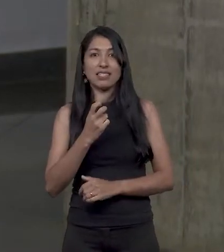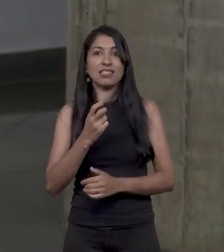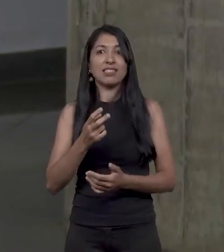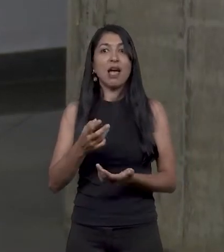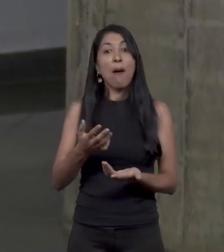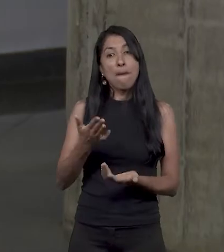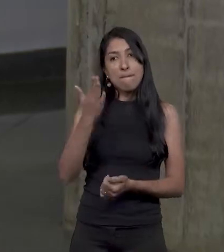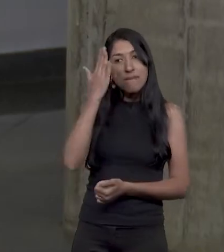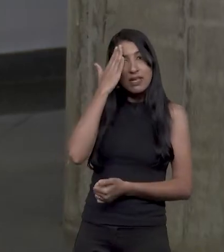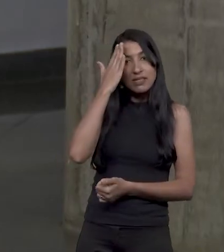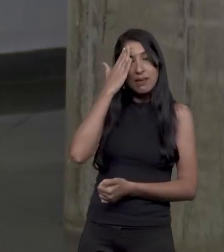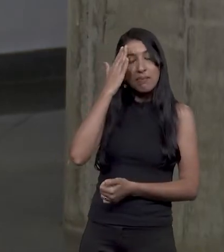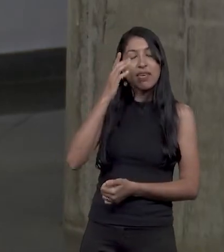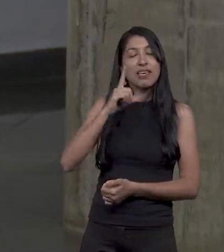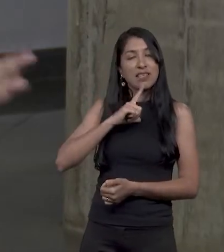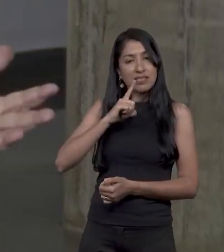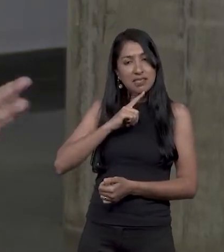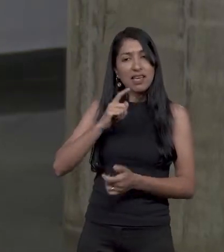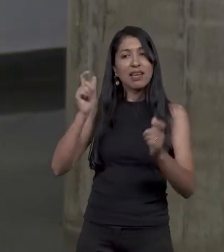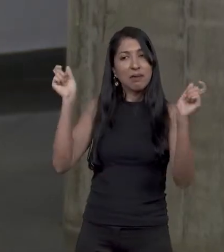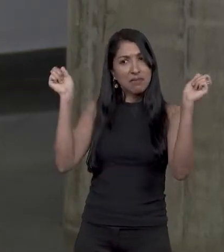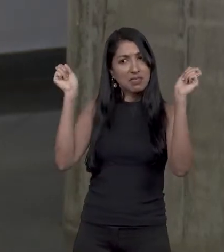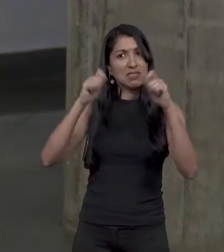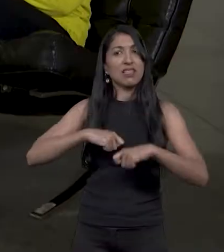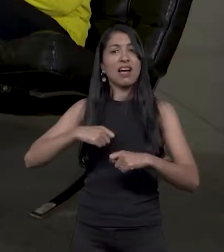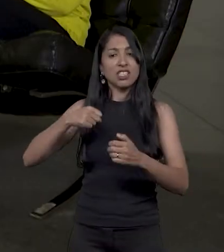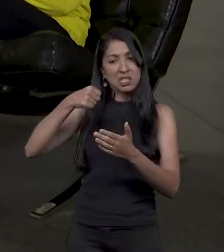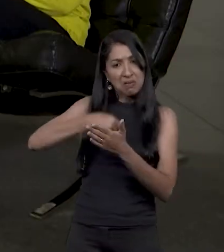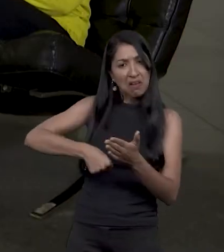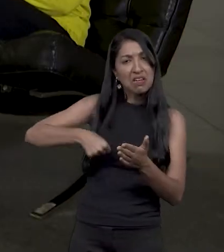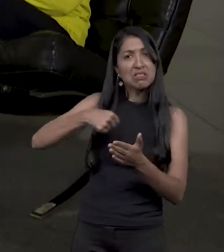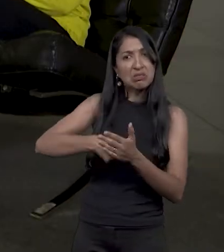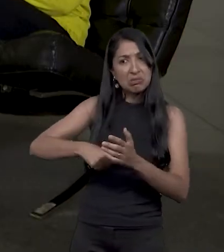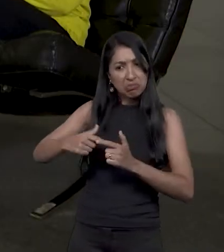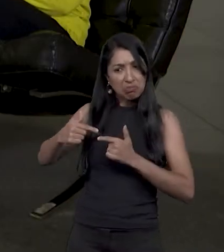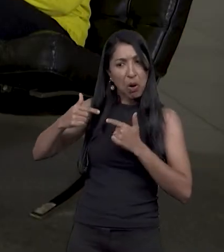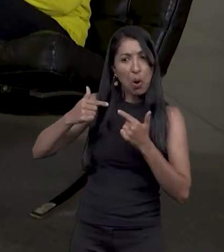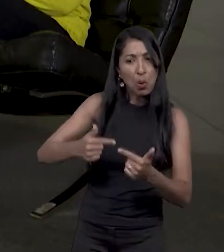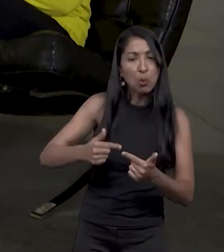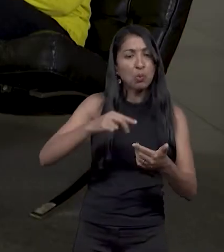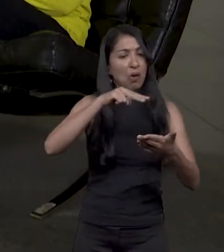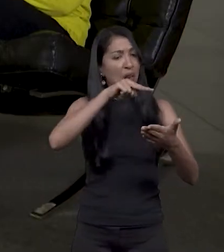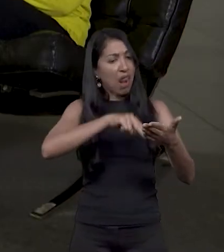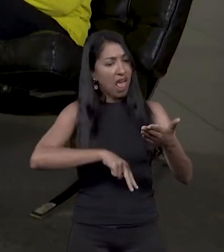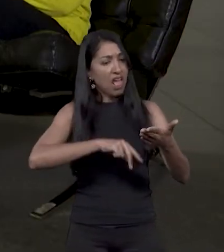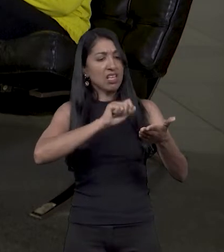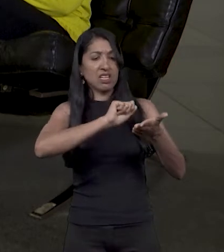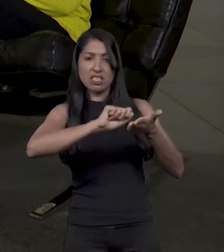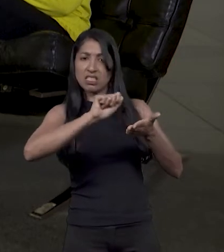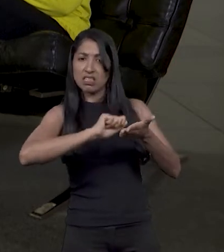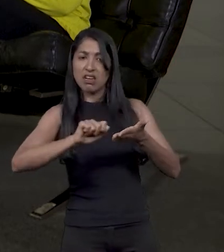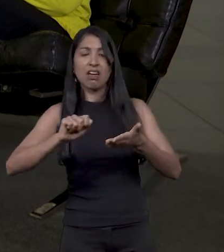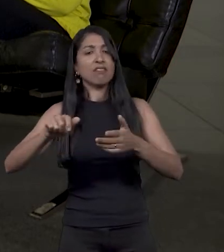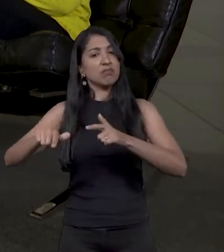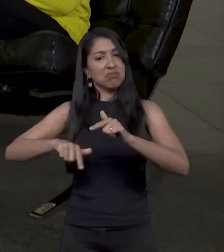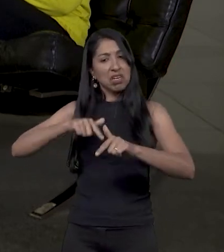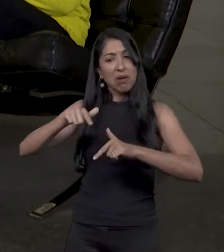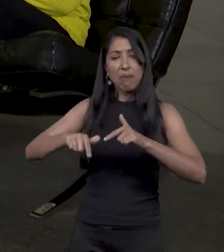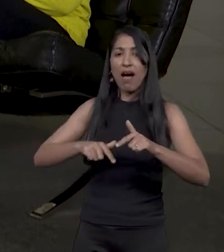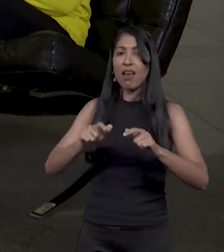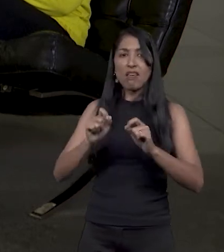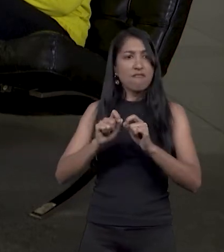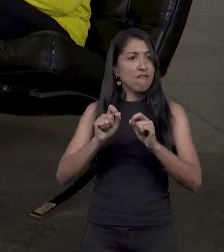que eles são capazes, que eles lutam também, que eles leem, que eles escrevem, trabalham, fazem